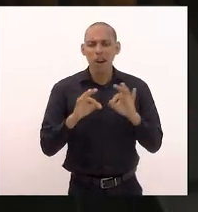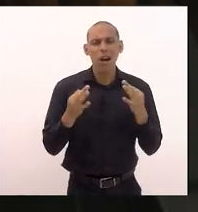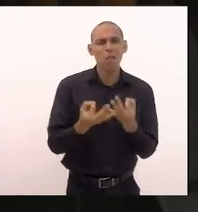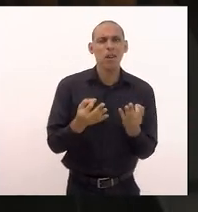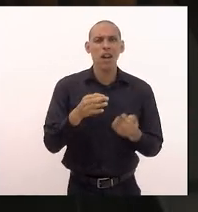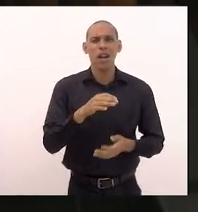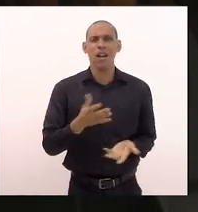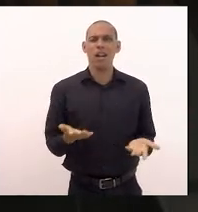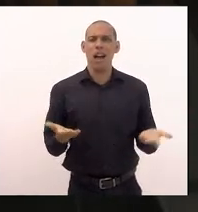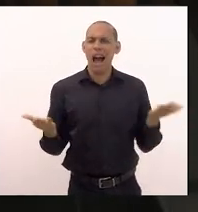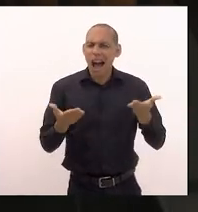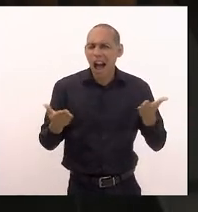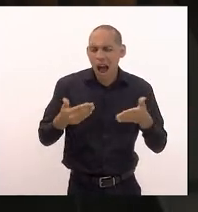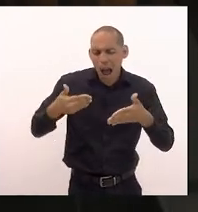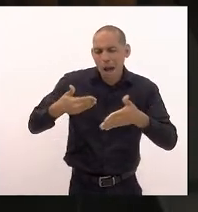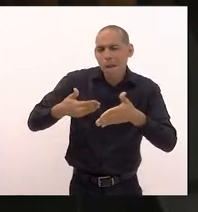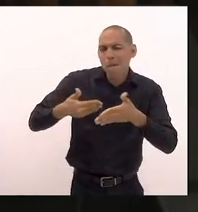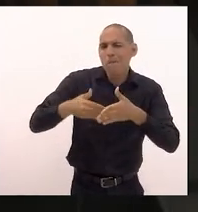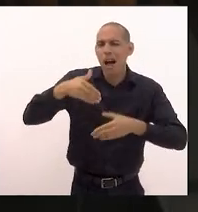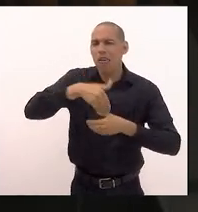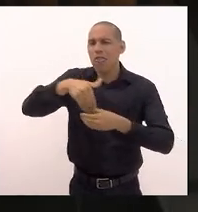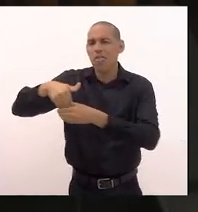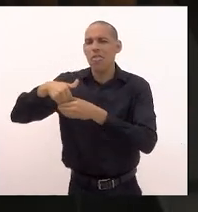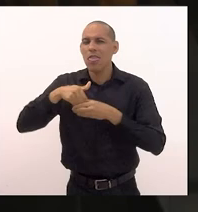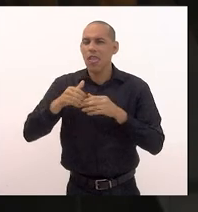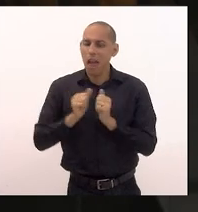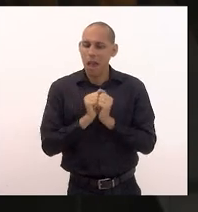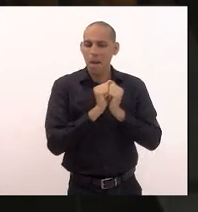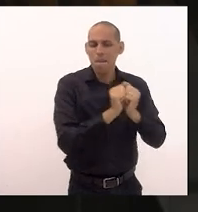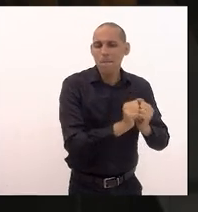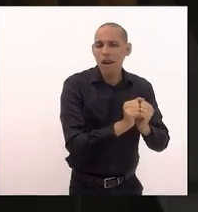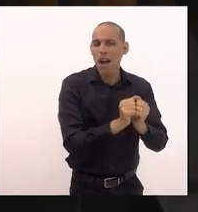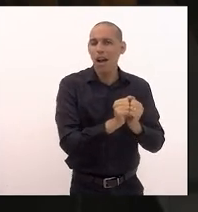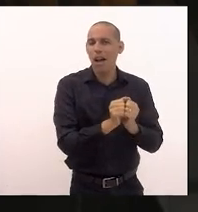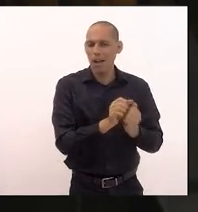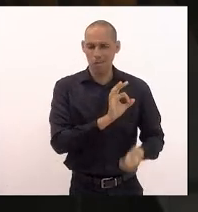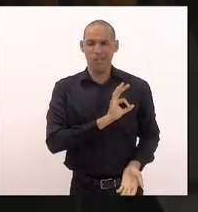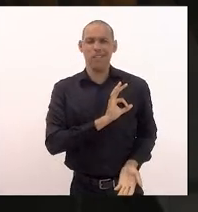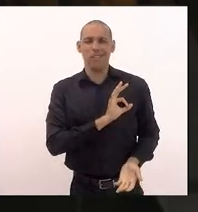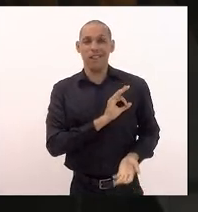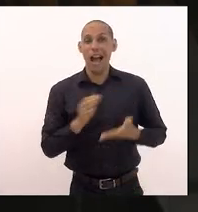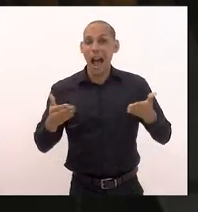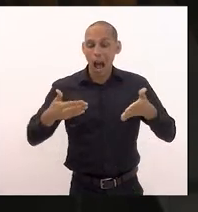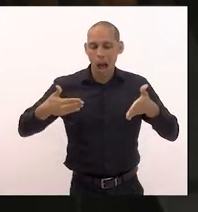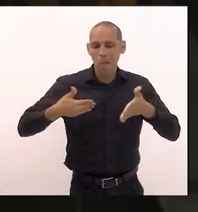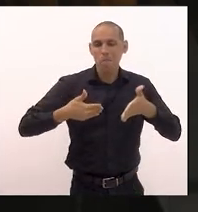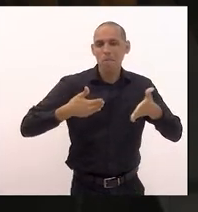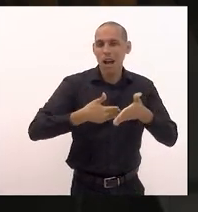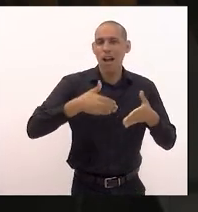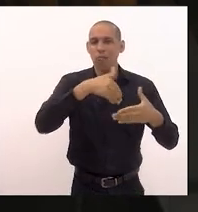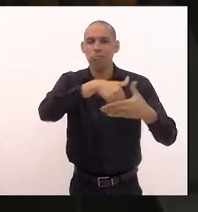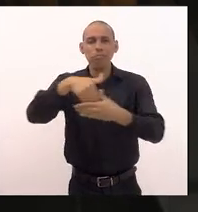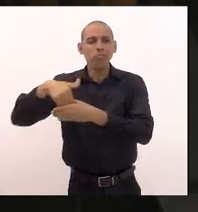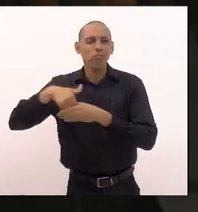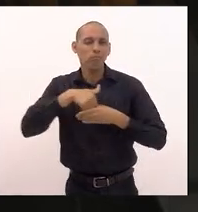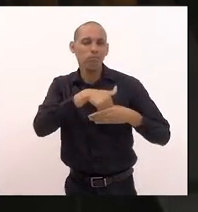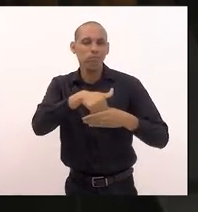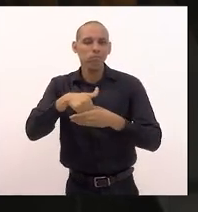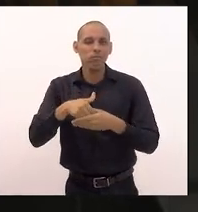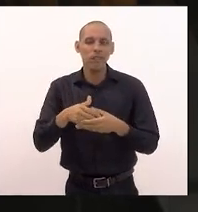nas vésperas da eleição quer se aproximar da polícia agora nas vésperas da eleição quer justamente